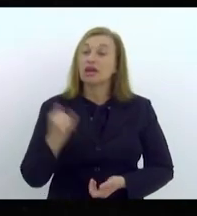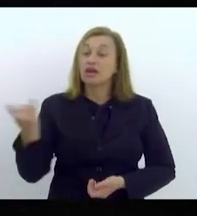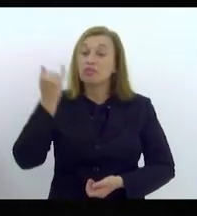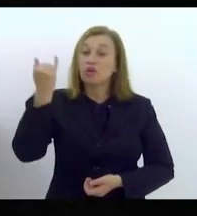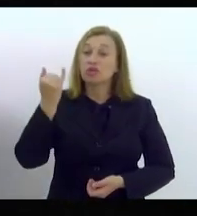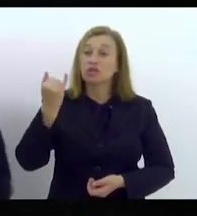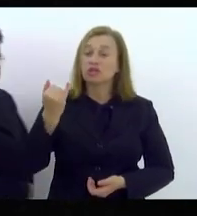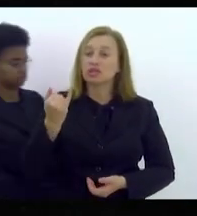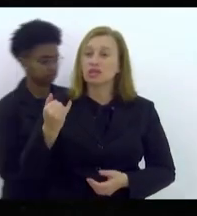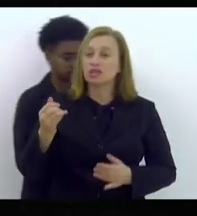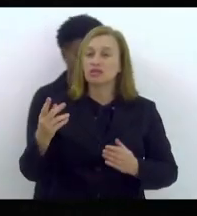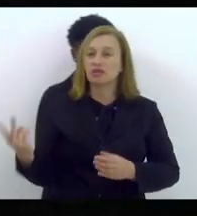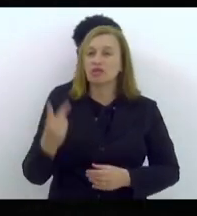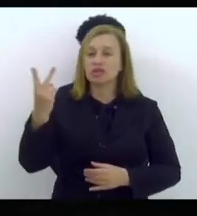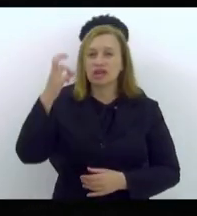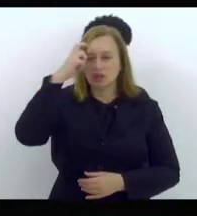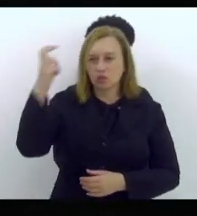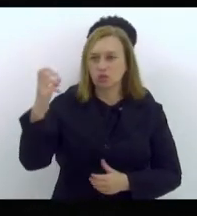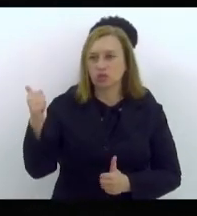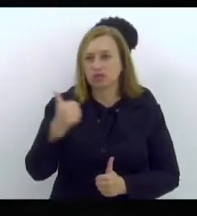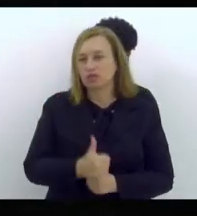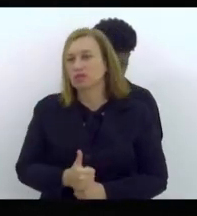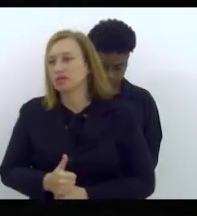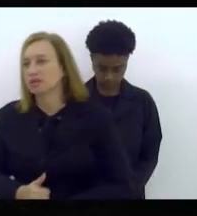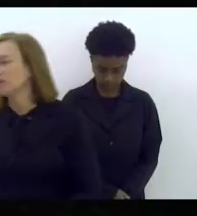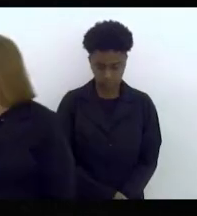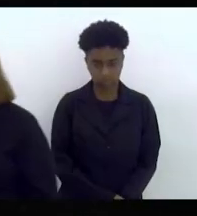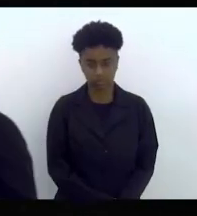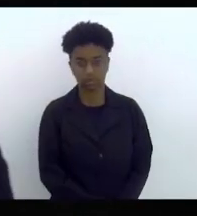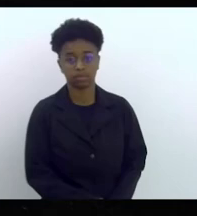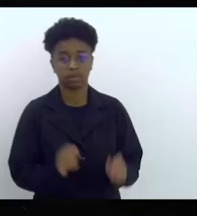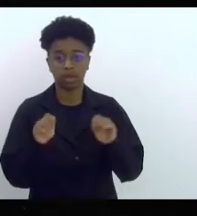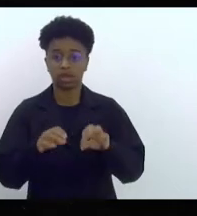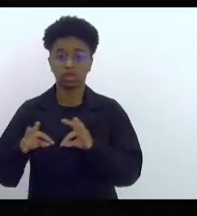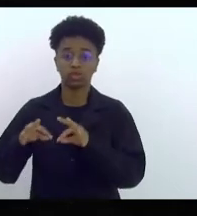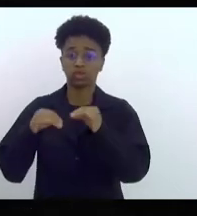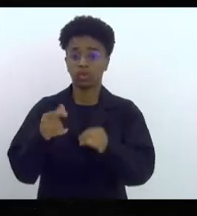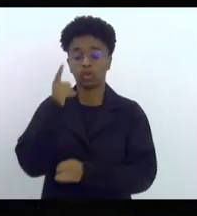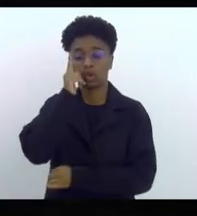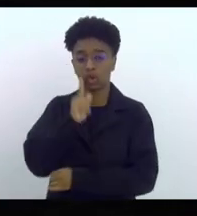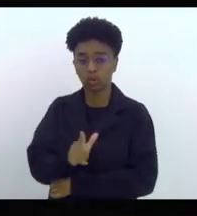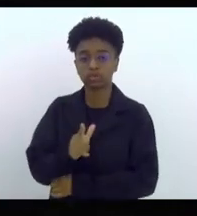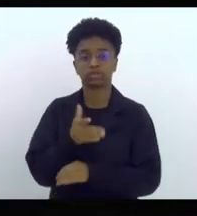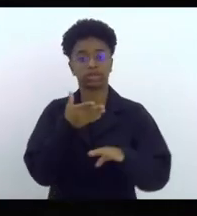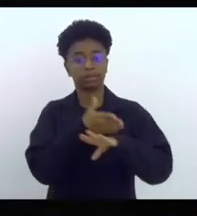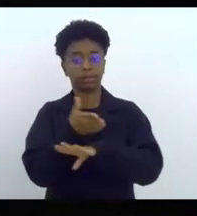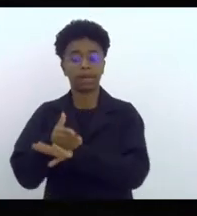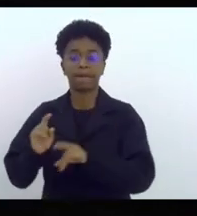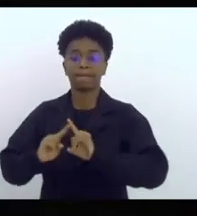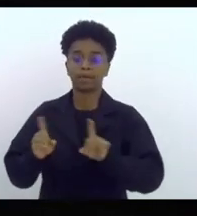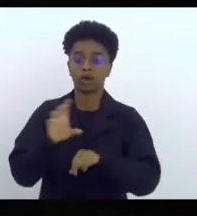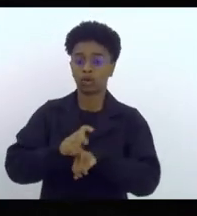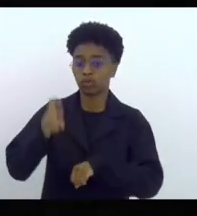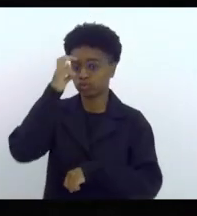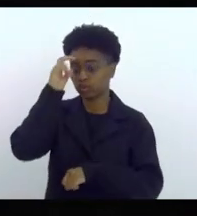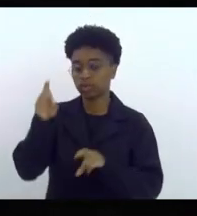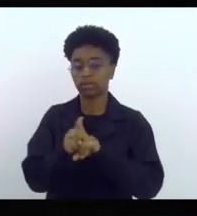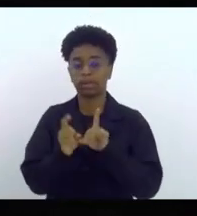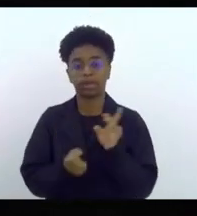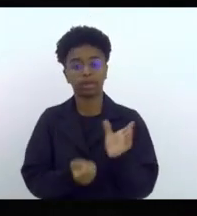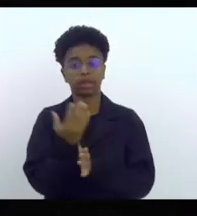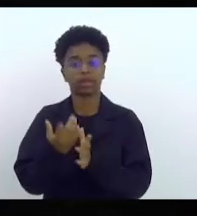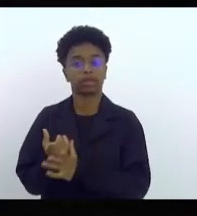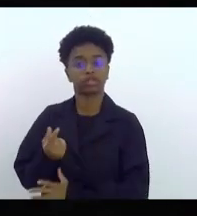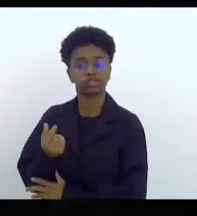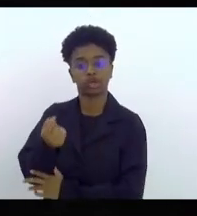cultura? Não só para que todos tenham acesso, mas a cultura, ela também é geradora de riqueza,